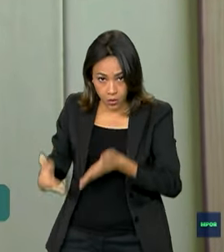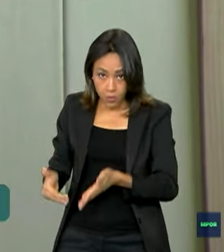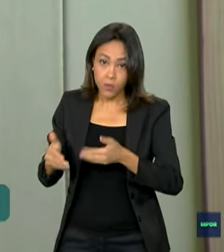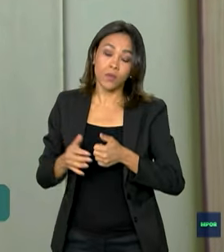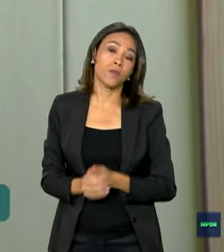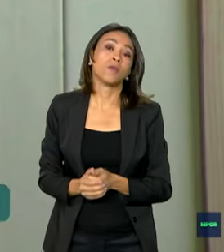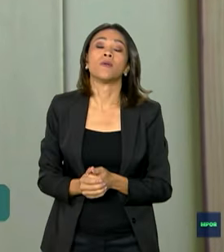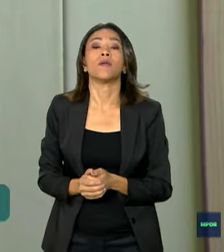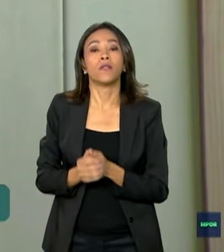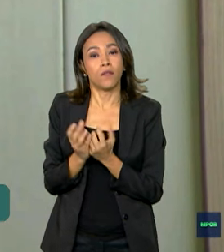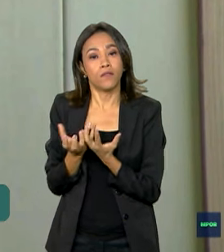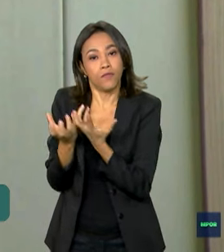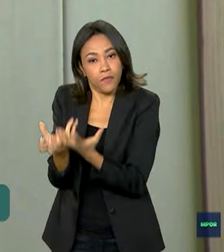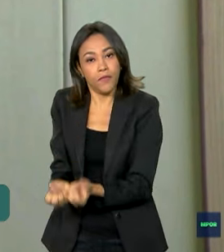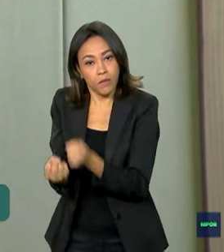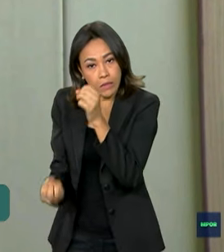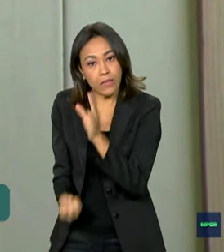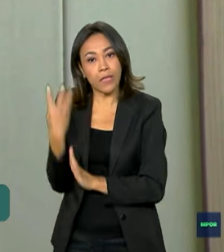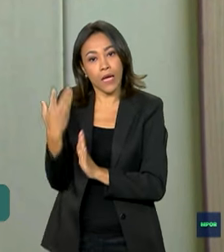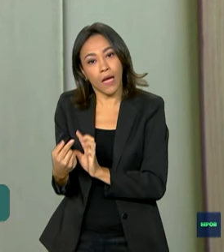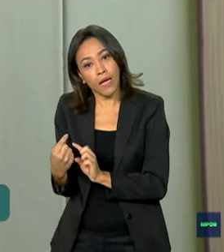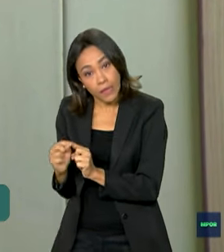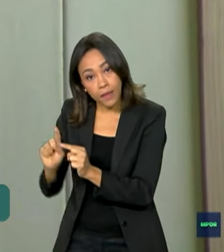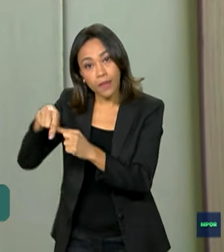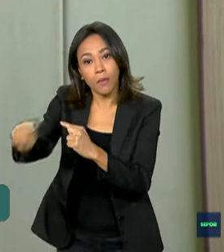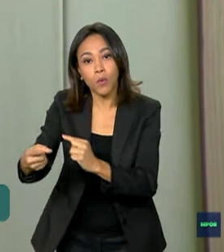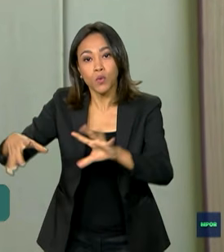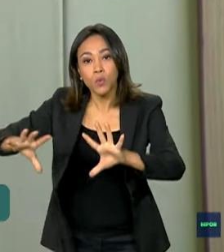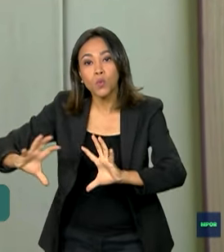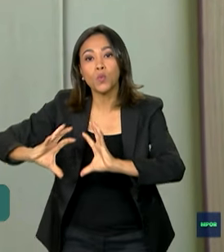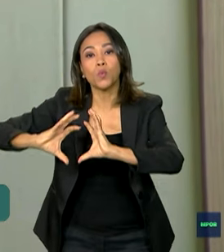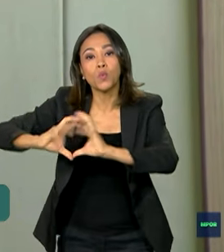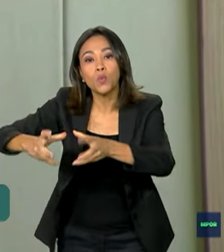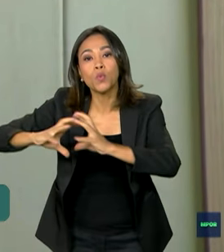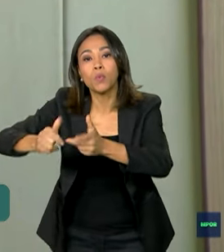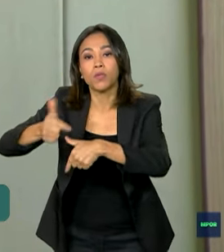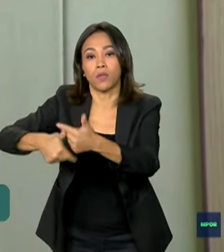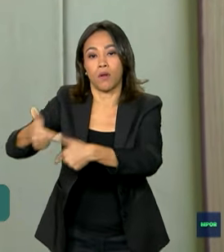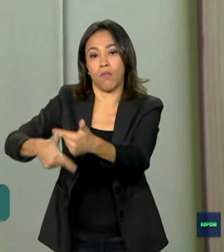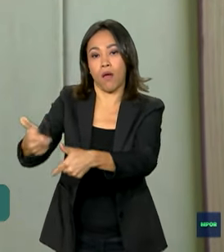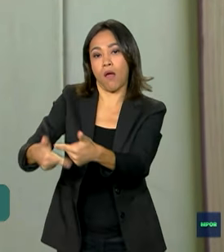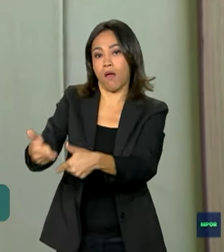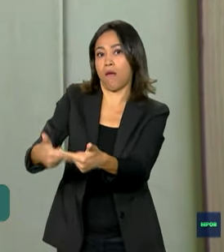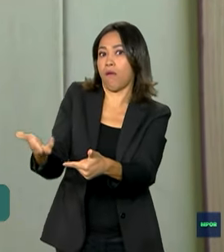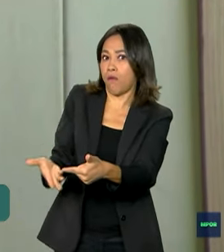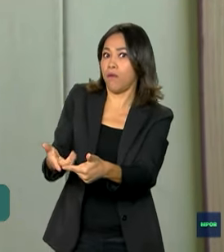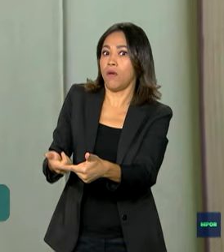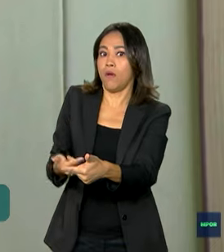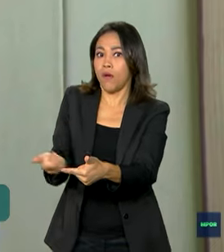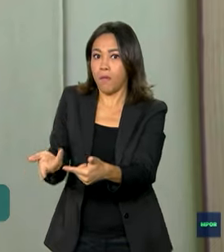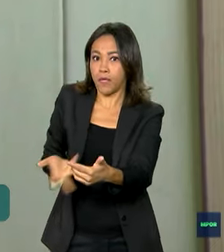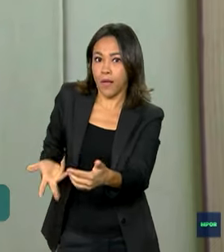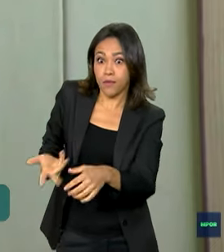criar uma comissão para acelerar esses trabalhos, para a gente,